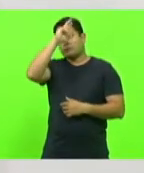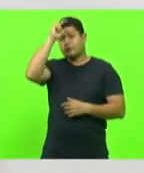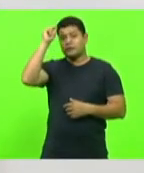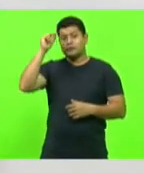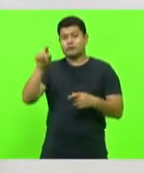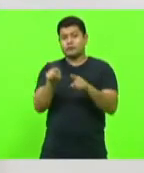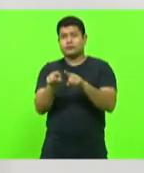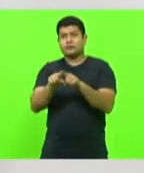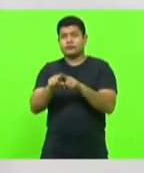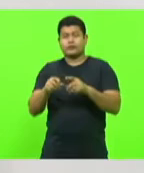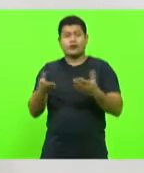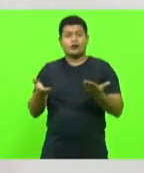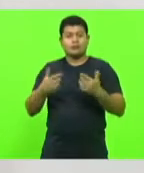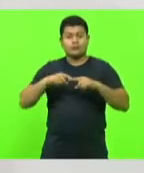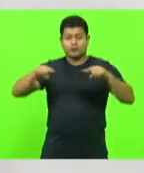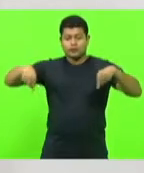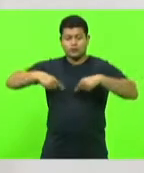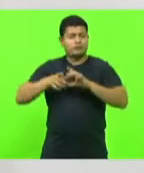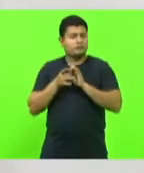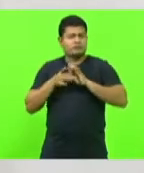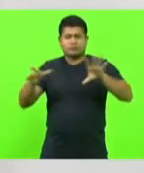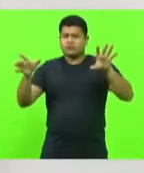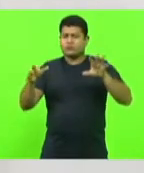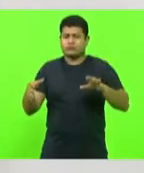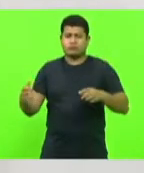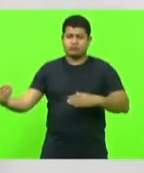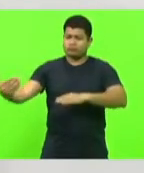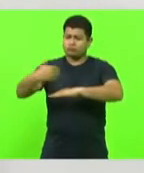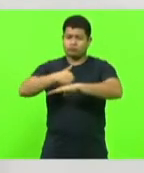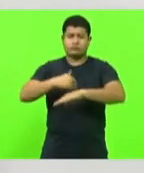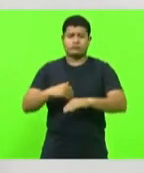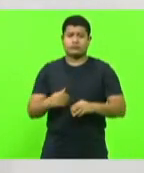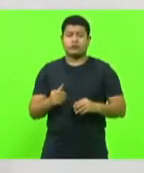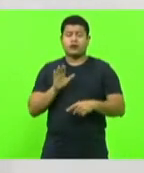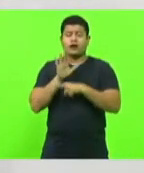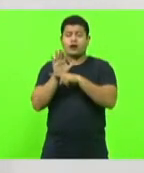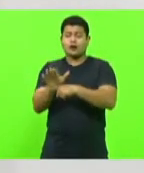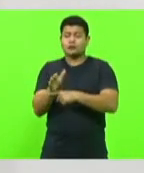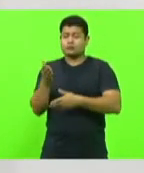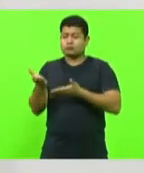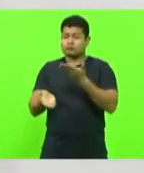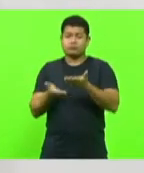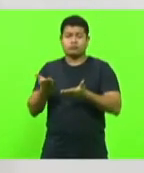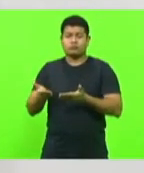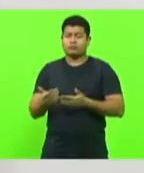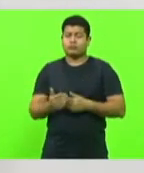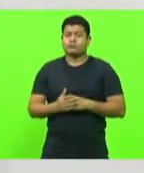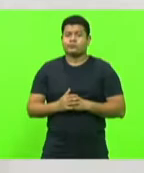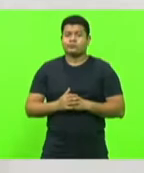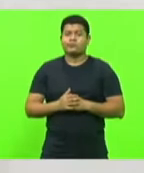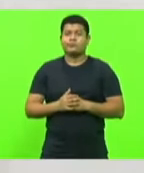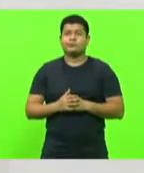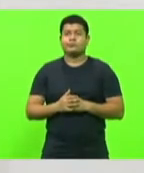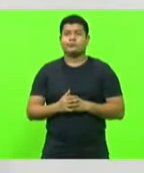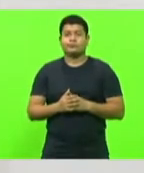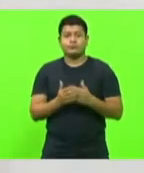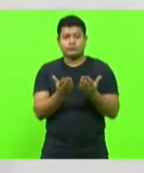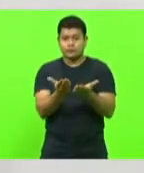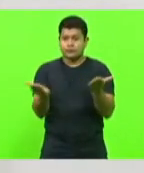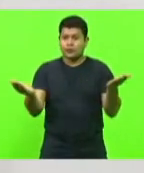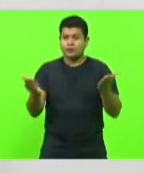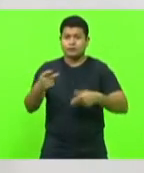gabinete está sempre à disposição para Nova Irixim e para contribuir com a administração. Catarinenses